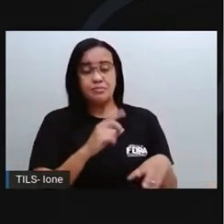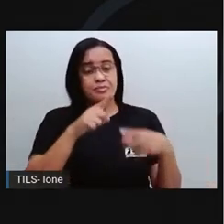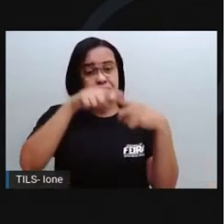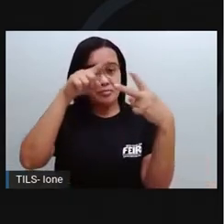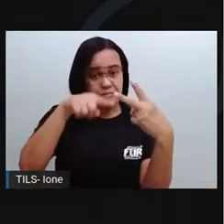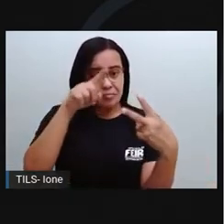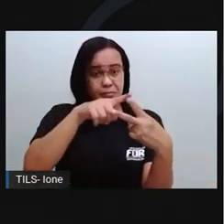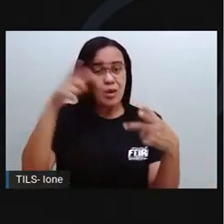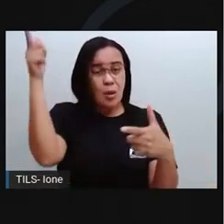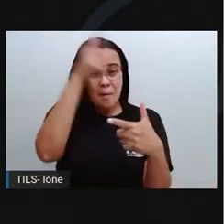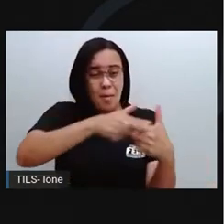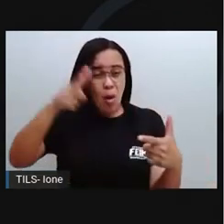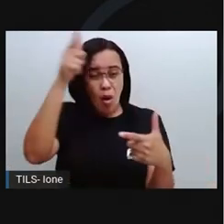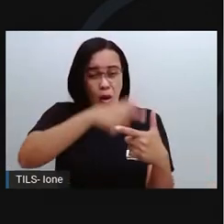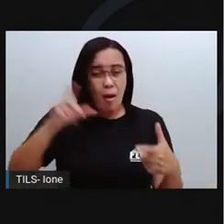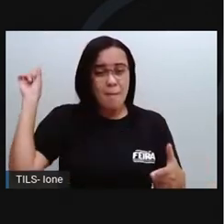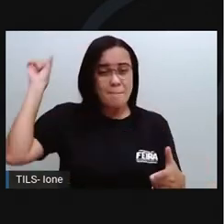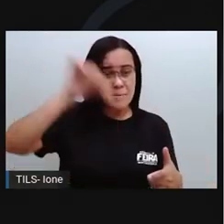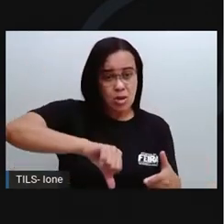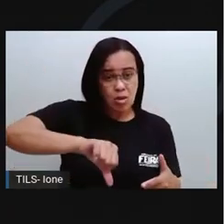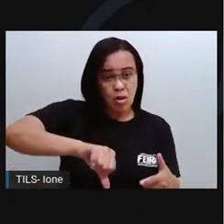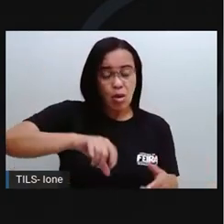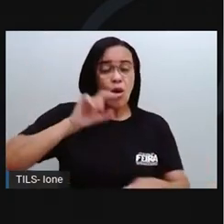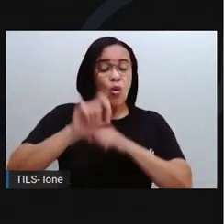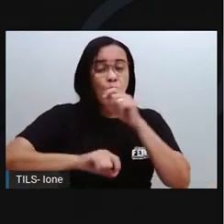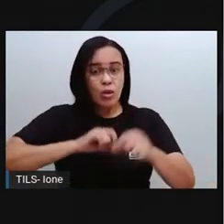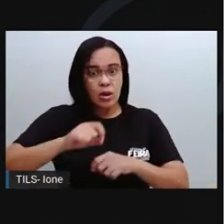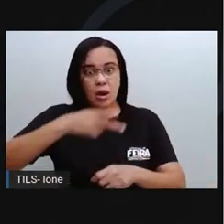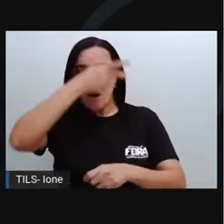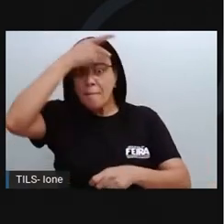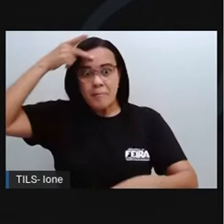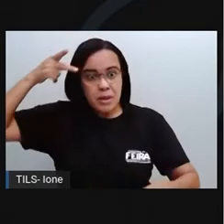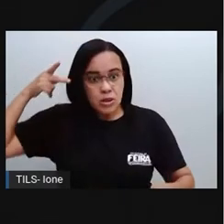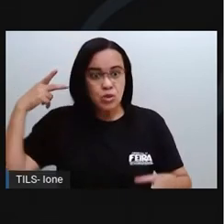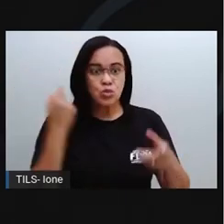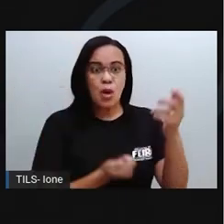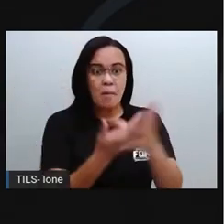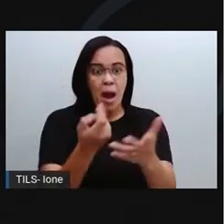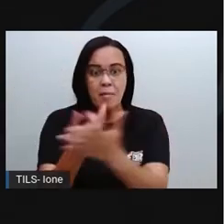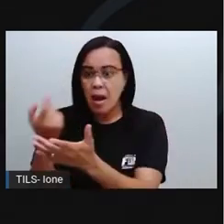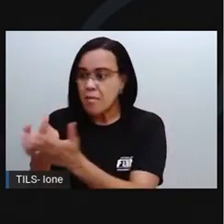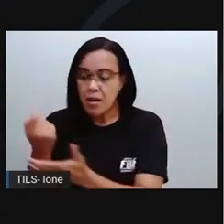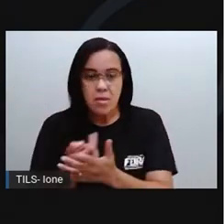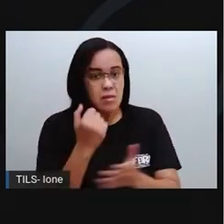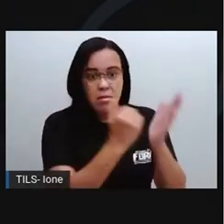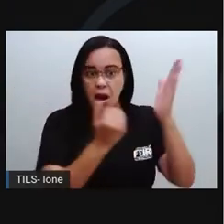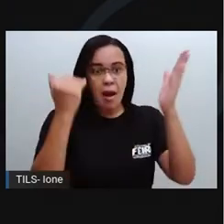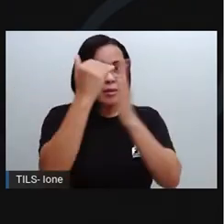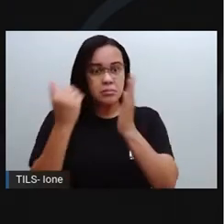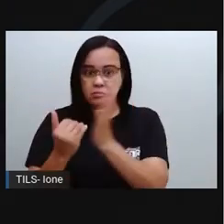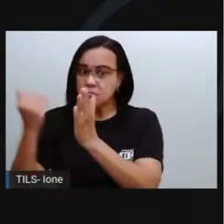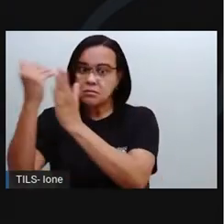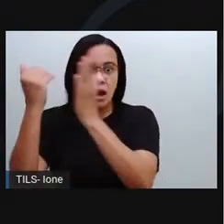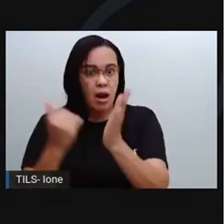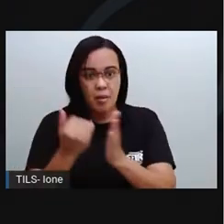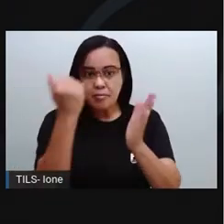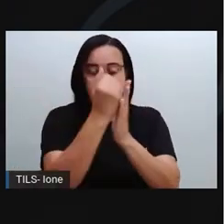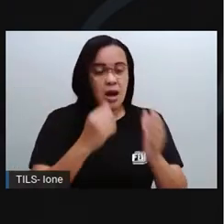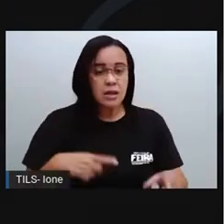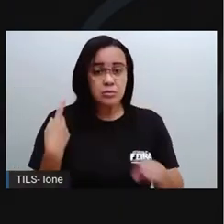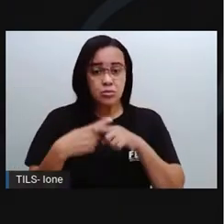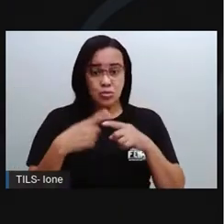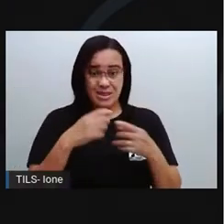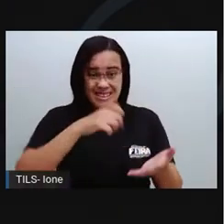problemas. O primeiro é o consumo exagerado de sacolas plásticas descartáveis, que provoca o consumo de uma enorme